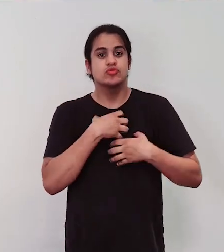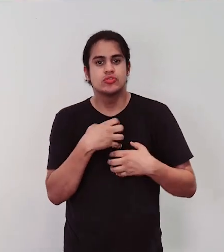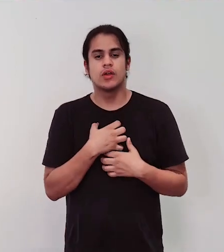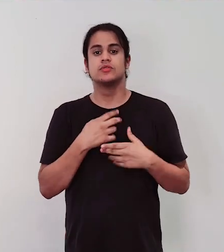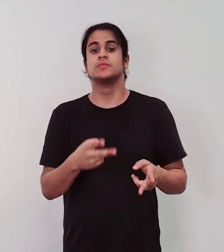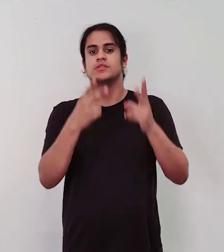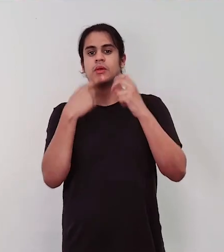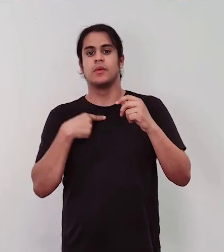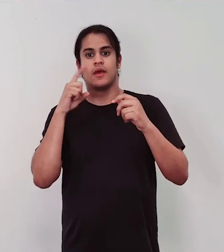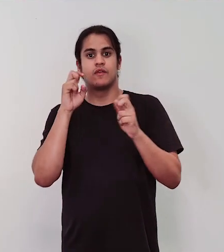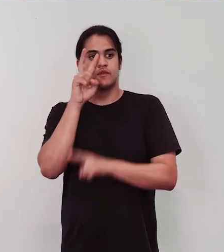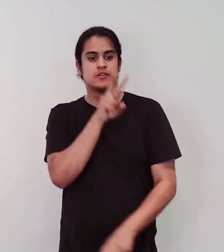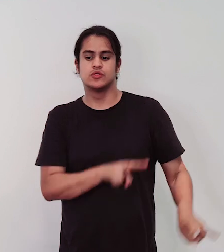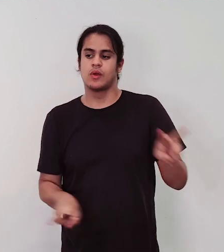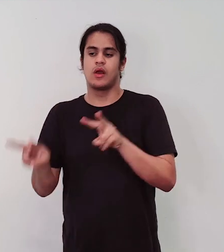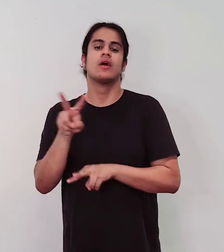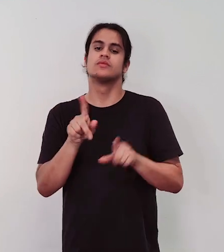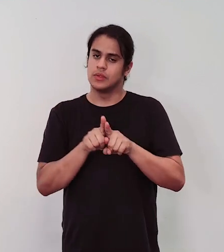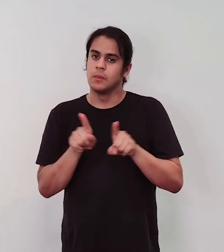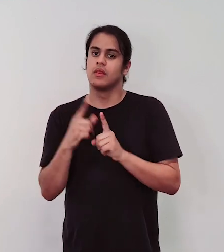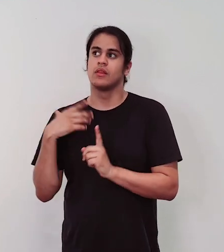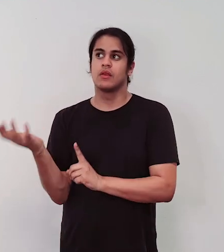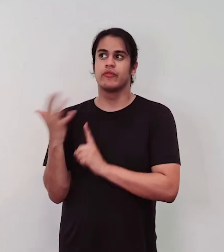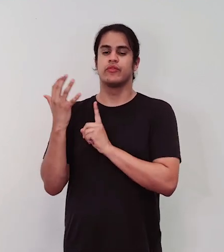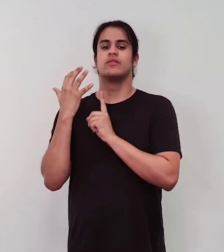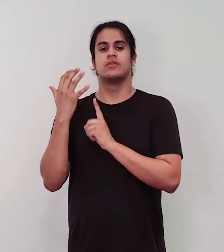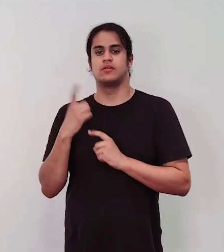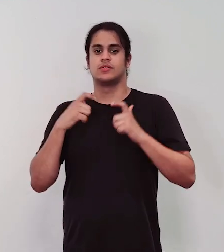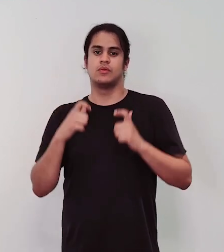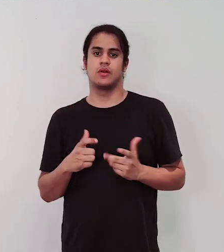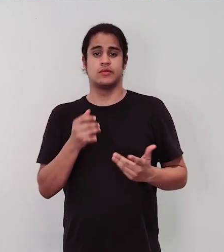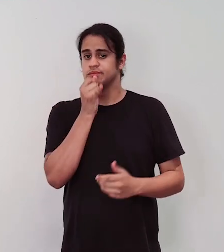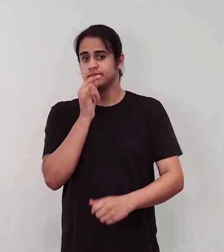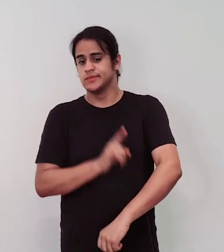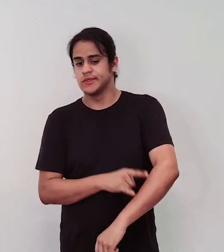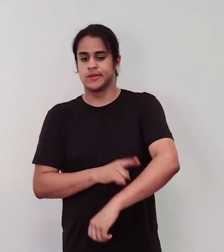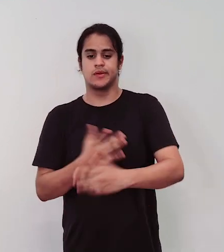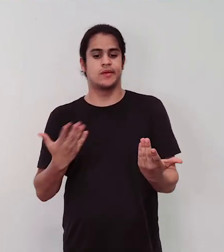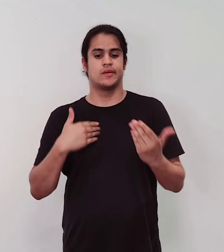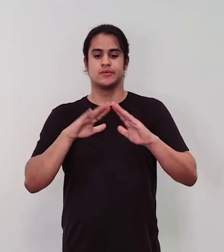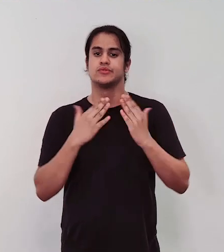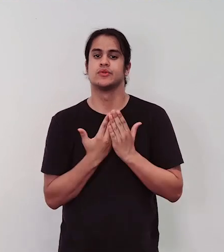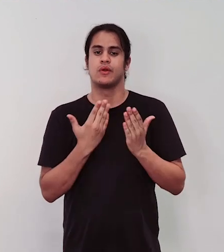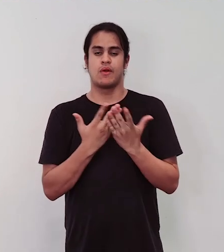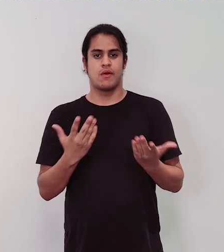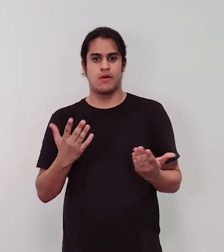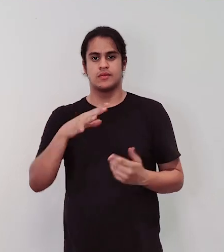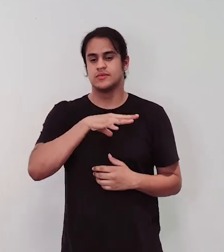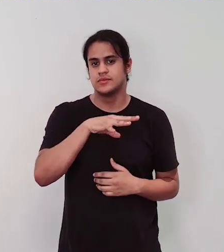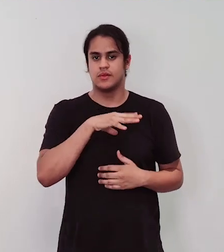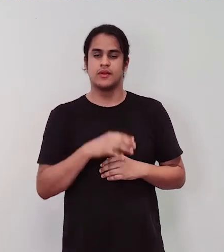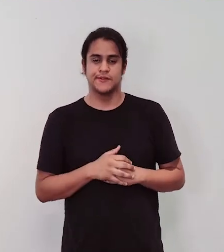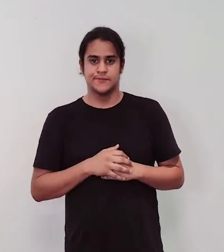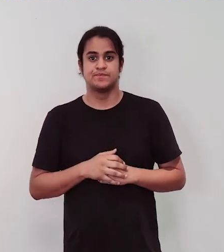pode influenciar também nas relações dentro desse espaço do banheiro, da escola, da cidade e pensar